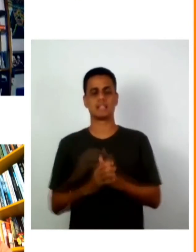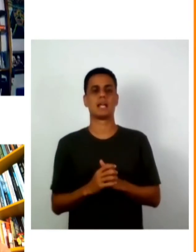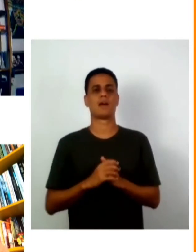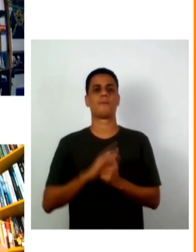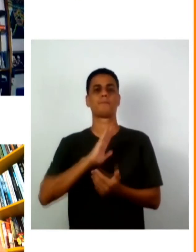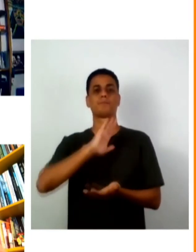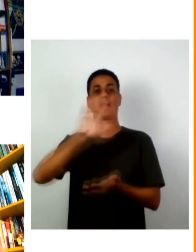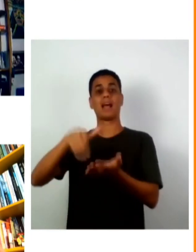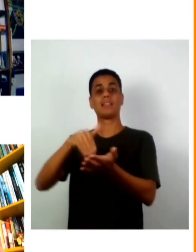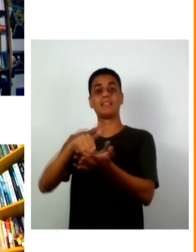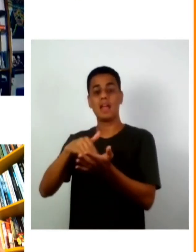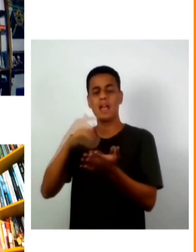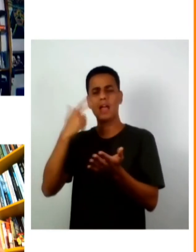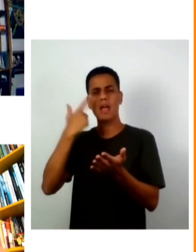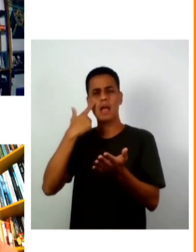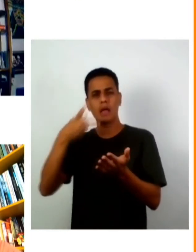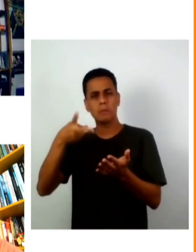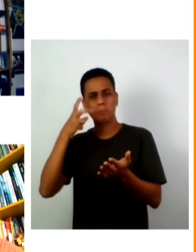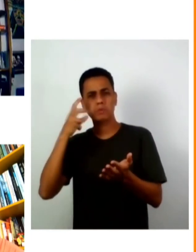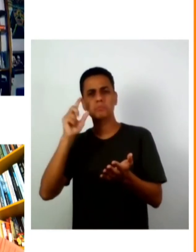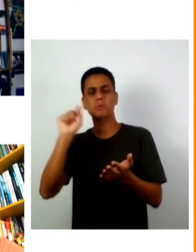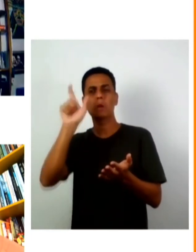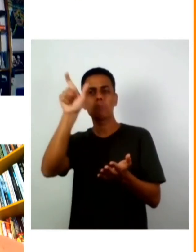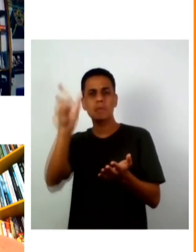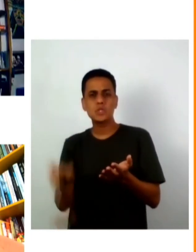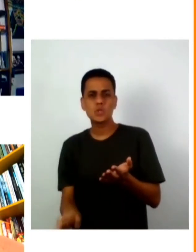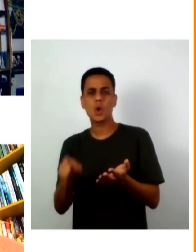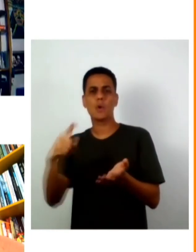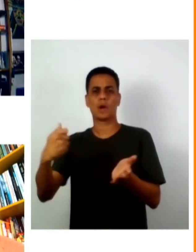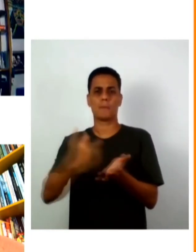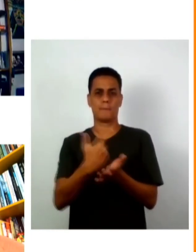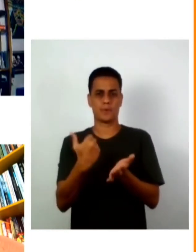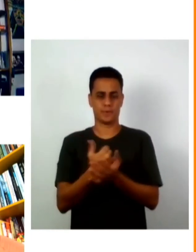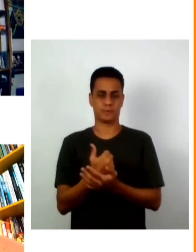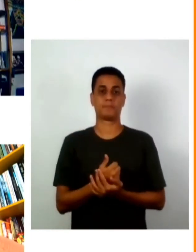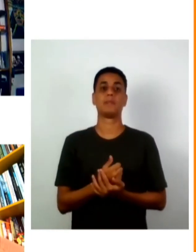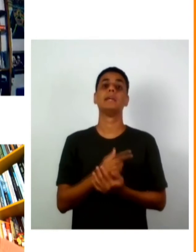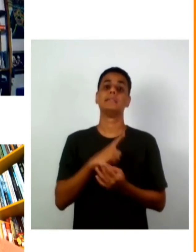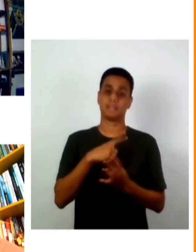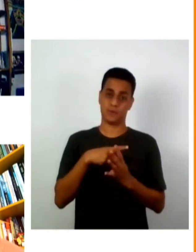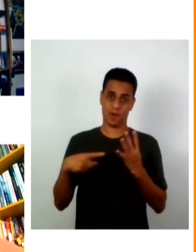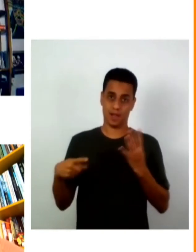relação com o consumidor final esses quatro pilares a gente foi